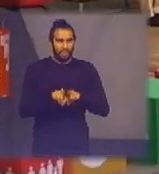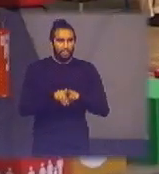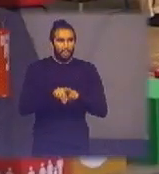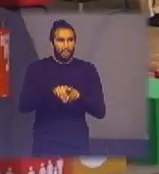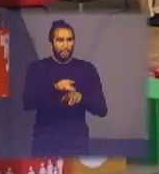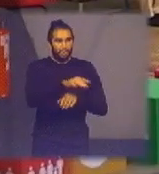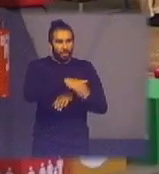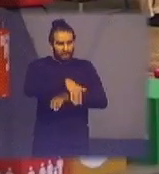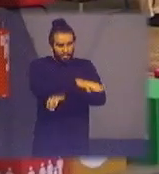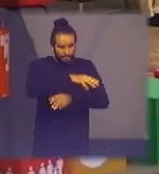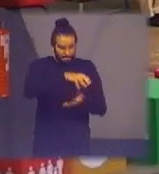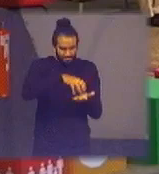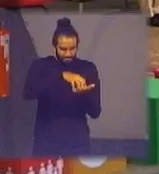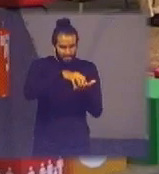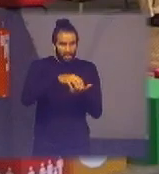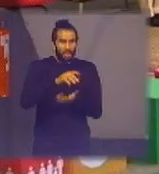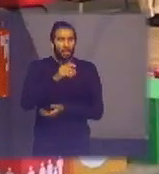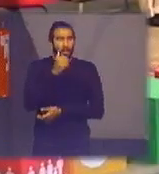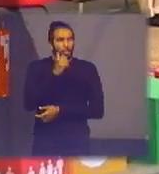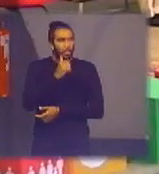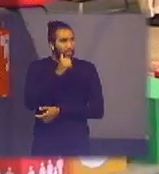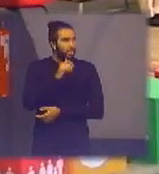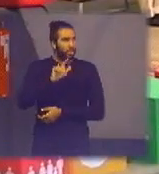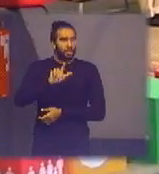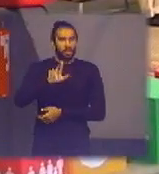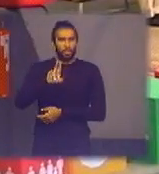Lúcia Helena da Silva Marcel Xavier